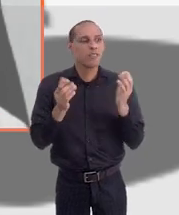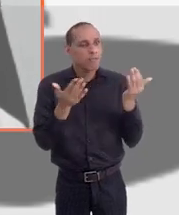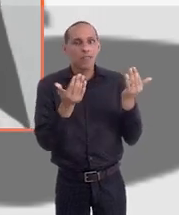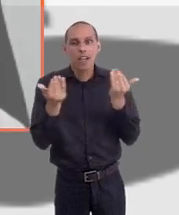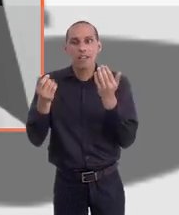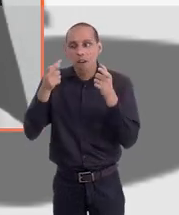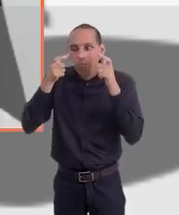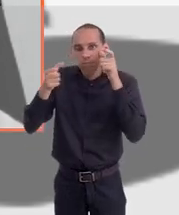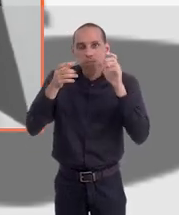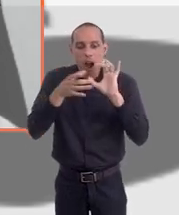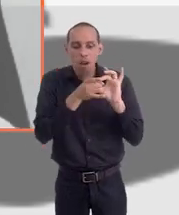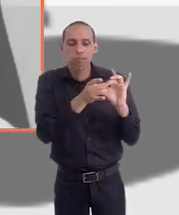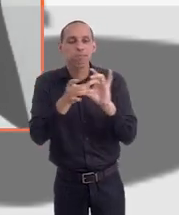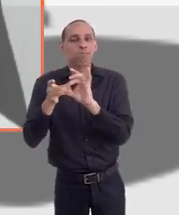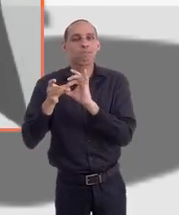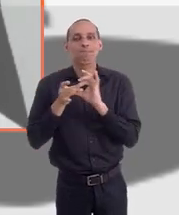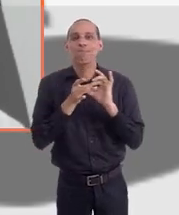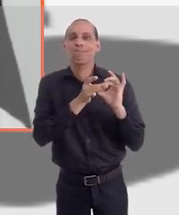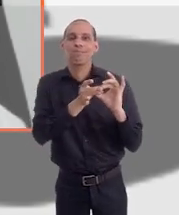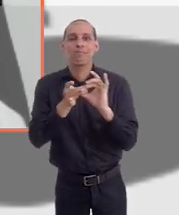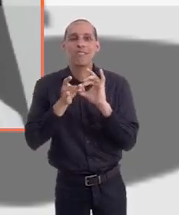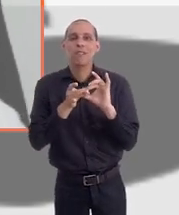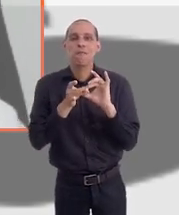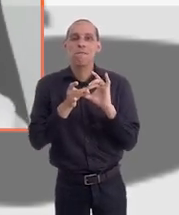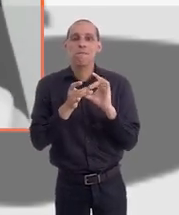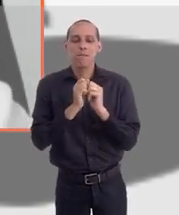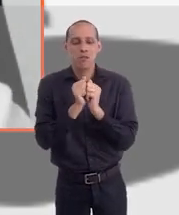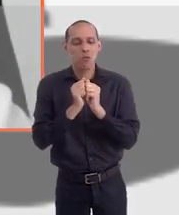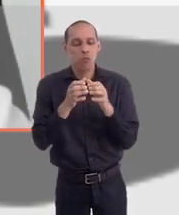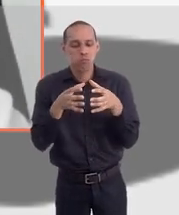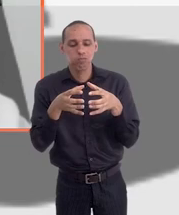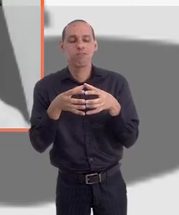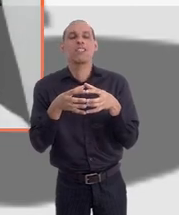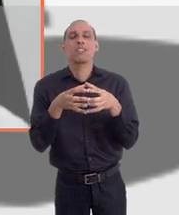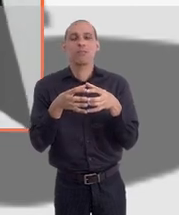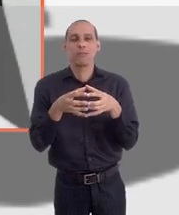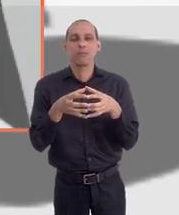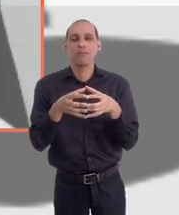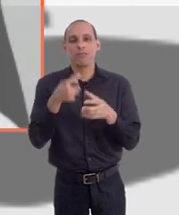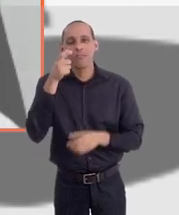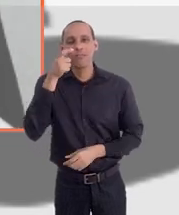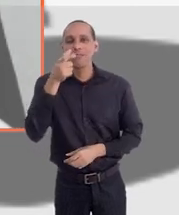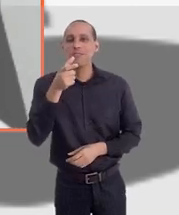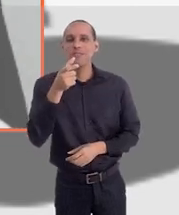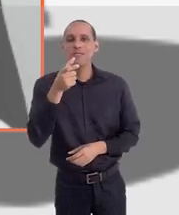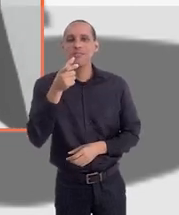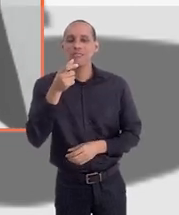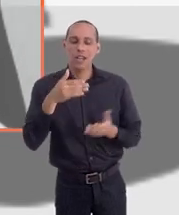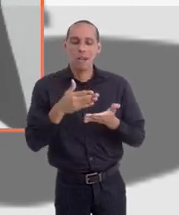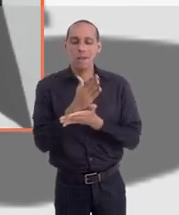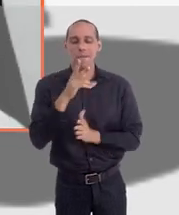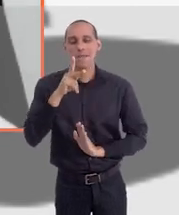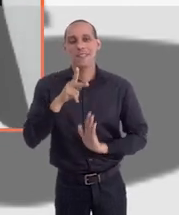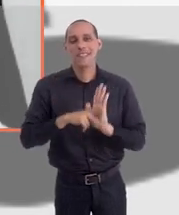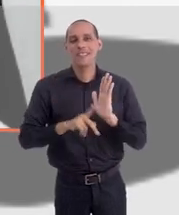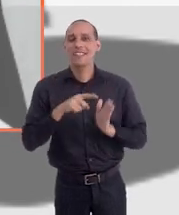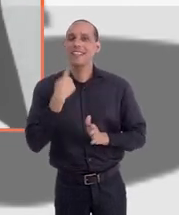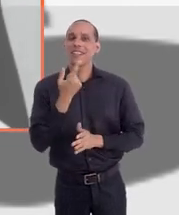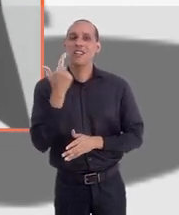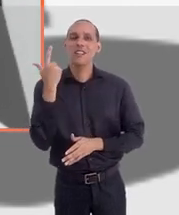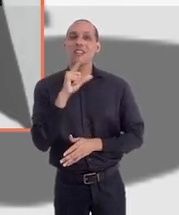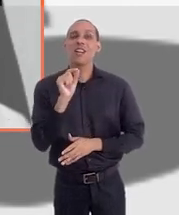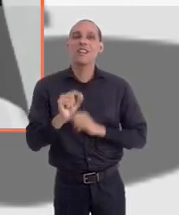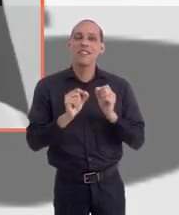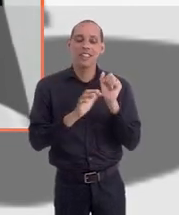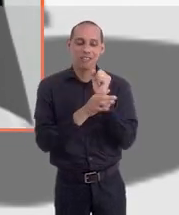vamos unir os interesses, estamos capitaneando aí, juntamente com a comissão, para unir os interesses em busca da aprovação desse projeto e a gente ter